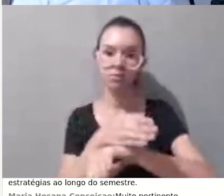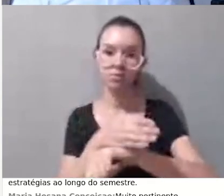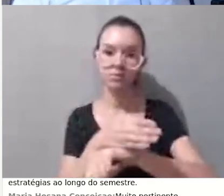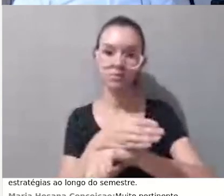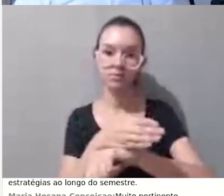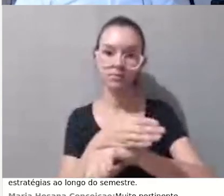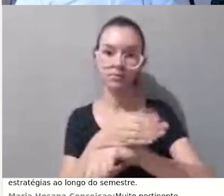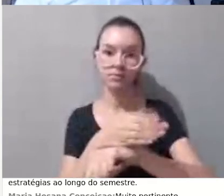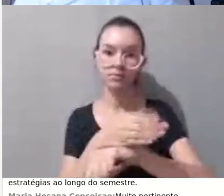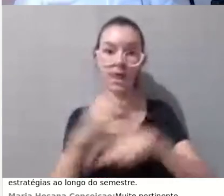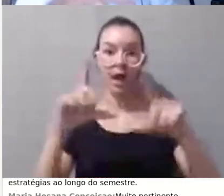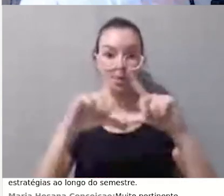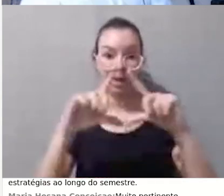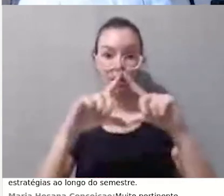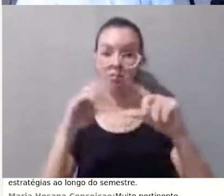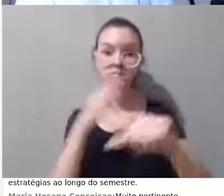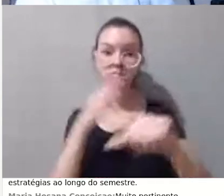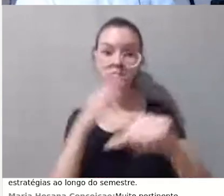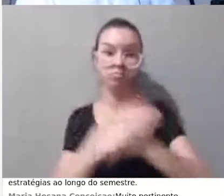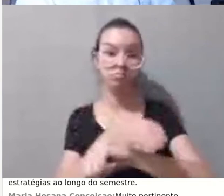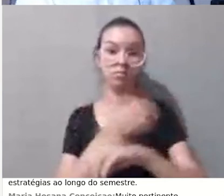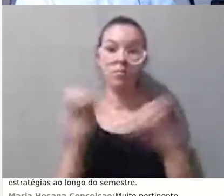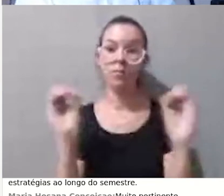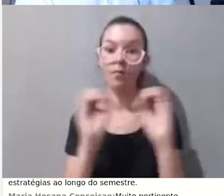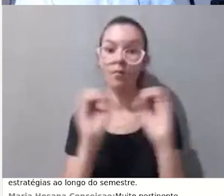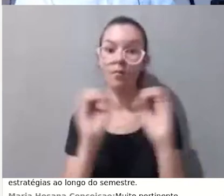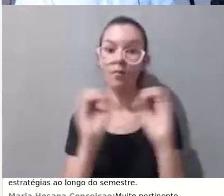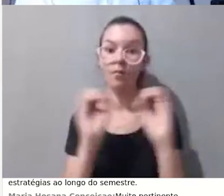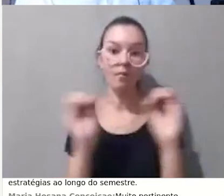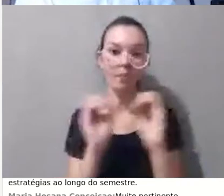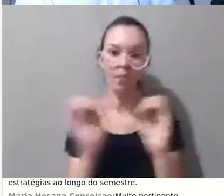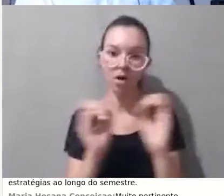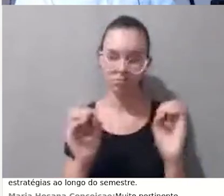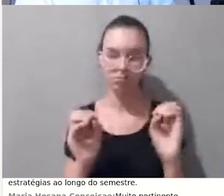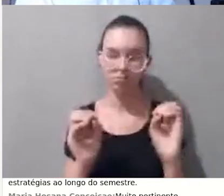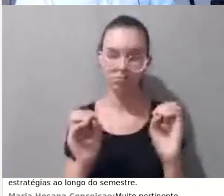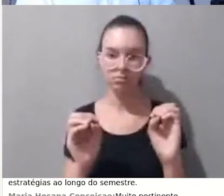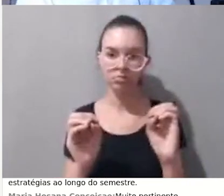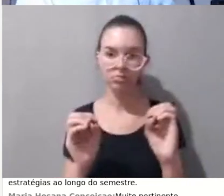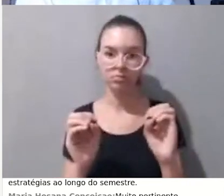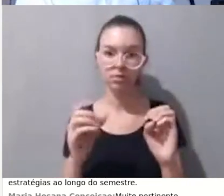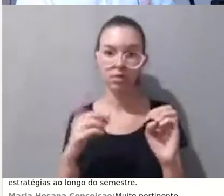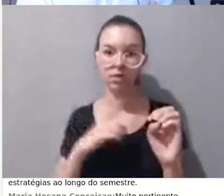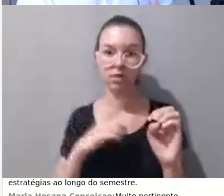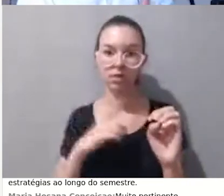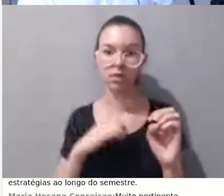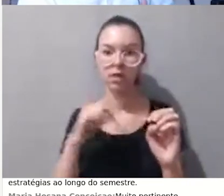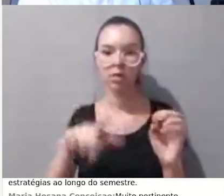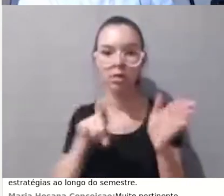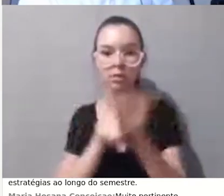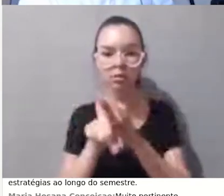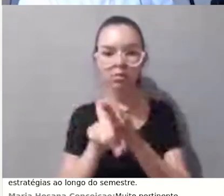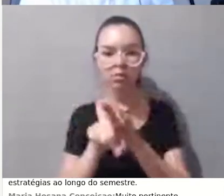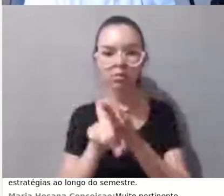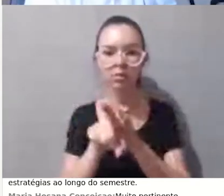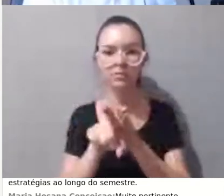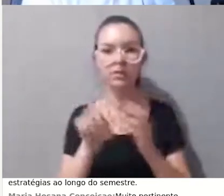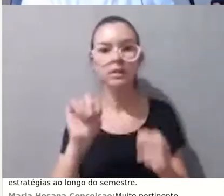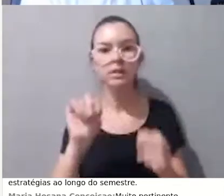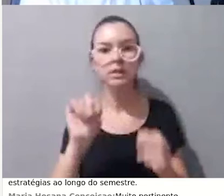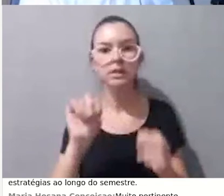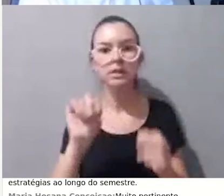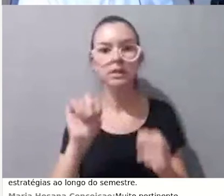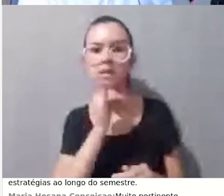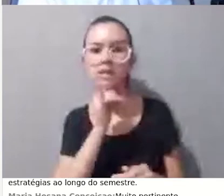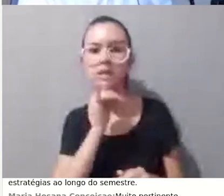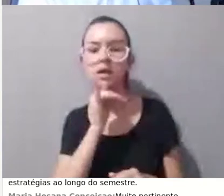até agora, que tem a ver até com outra pergunta, que a pessoa perguntou assim, é possível o aluno acessar a plataforma e não fazer